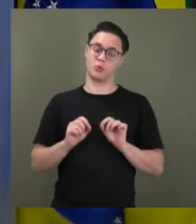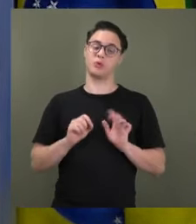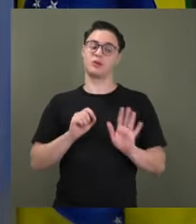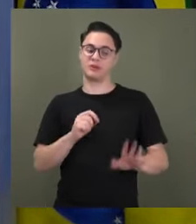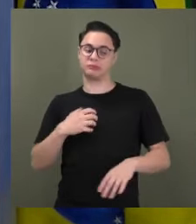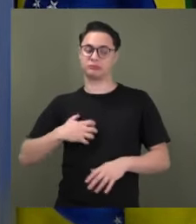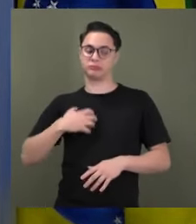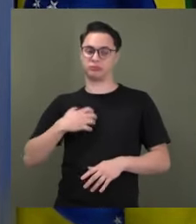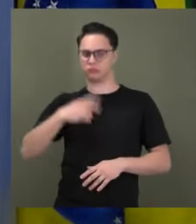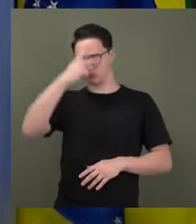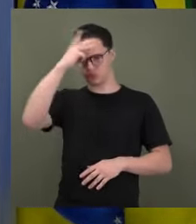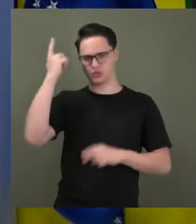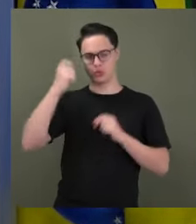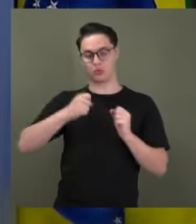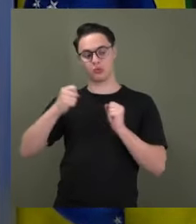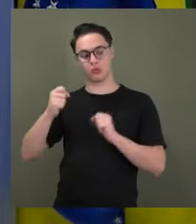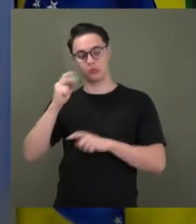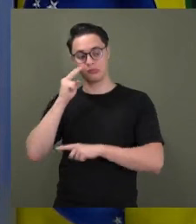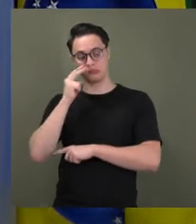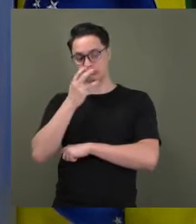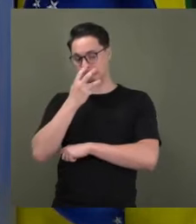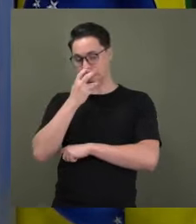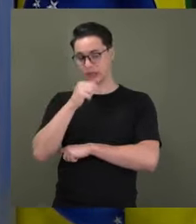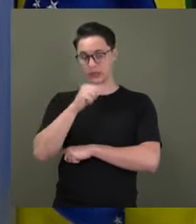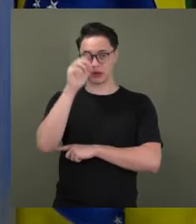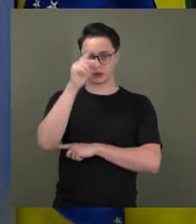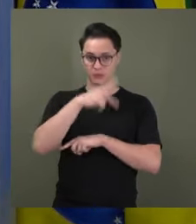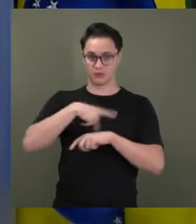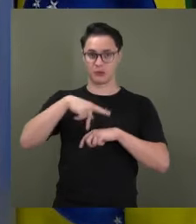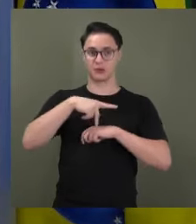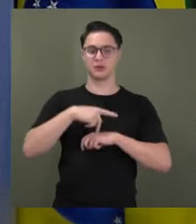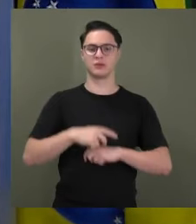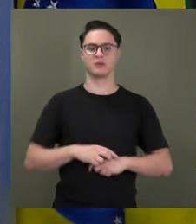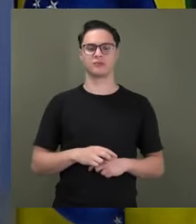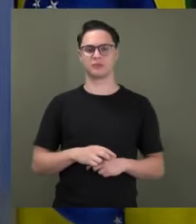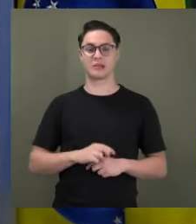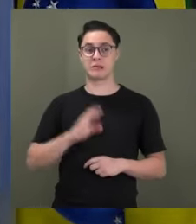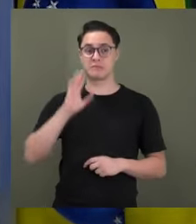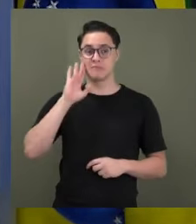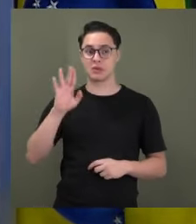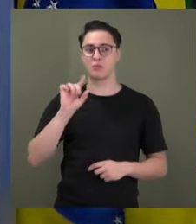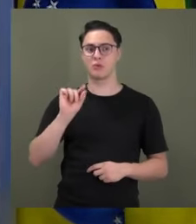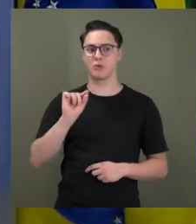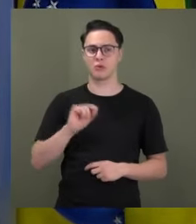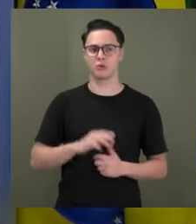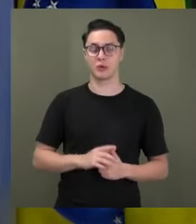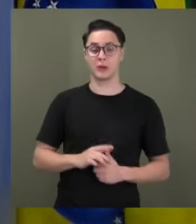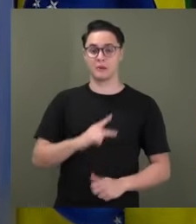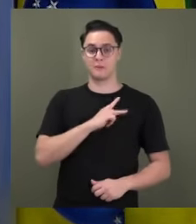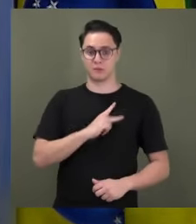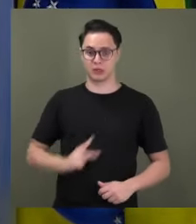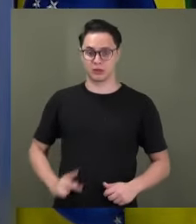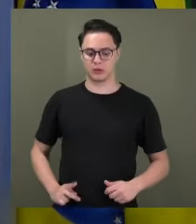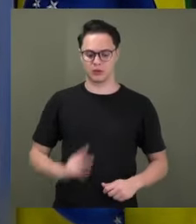poderosos de plantão nesse país. E, principalmente, o presidente da